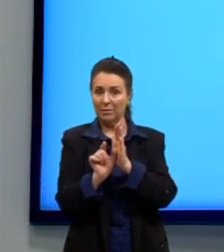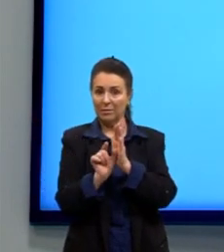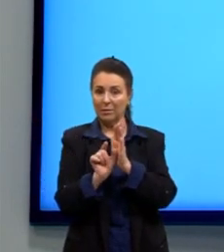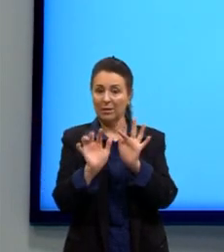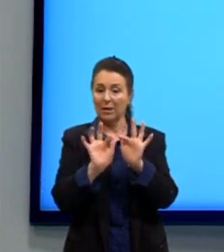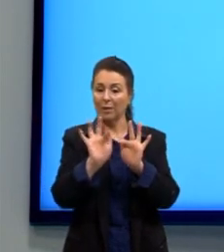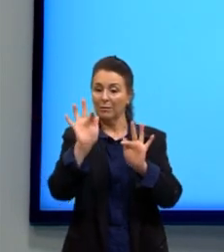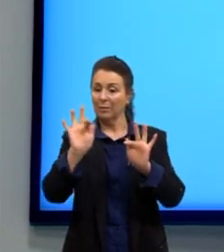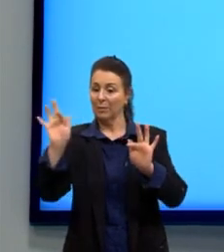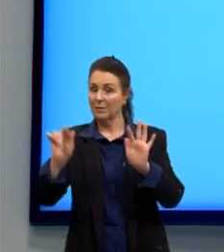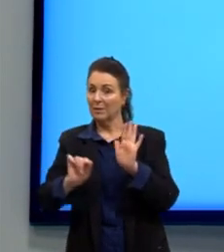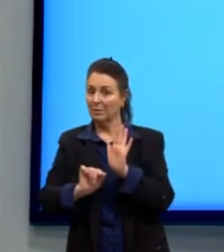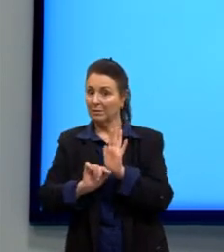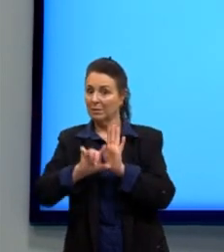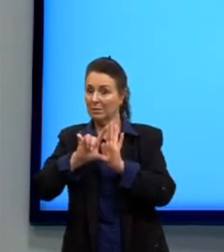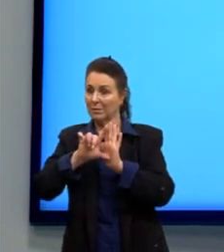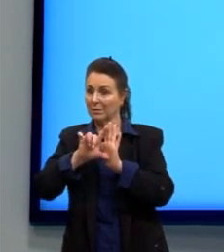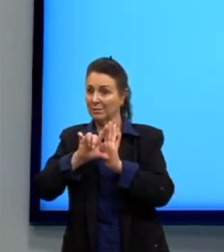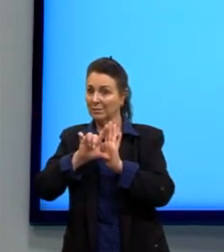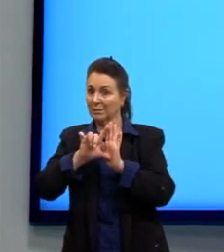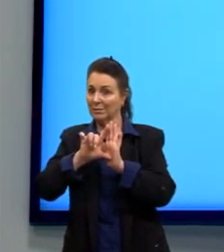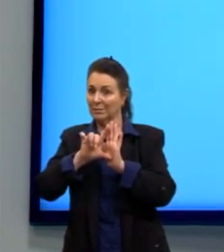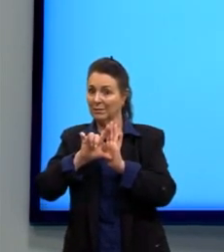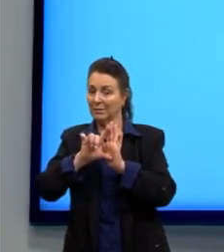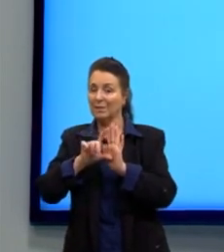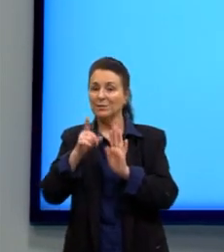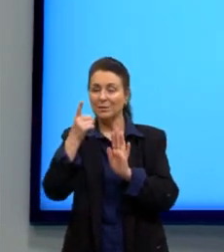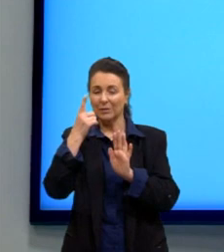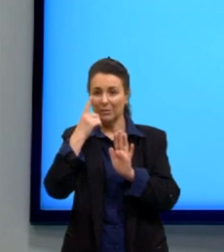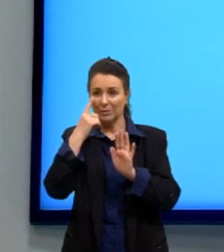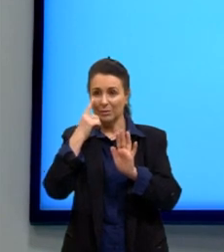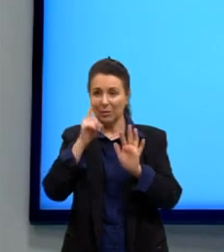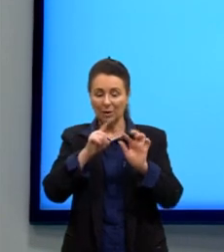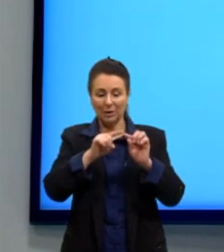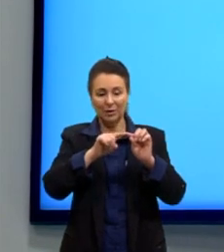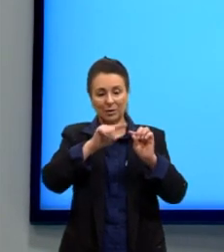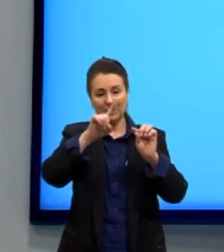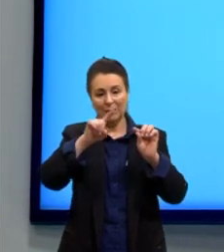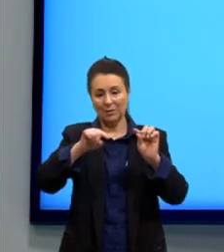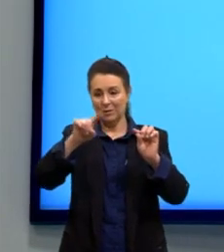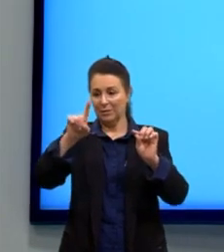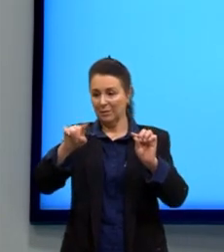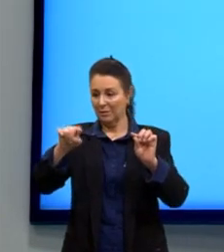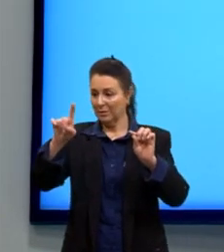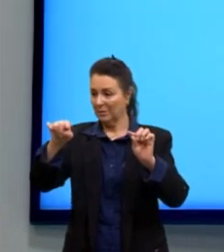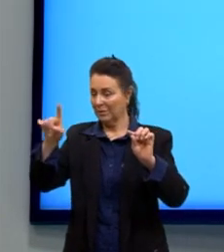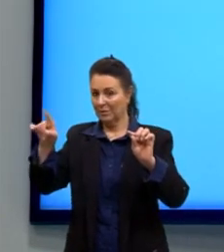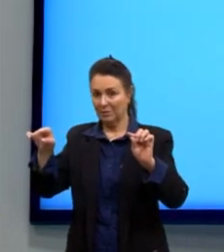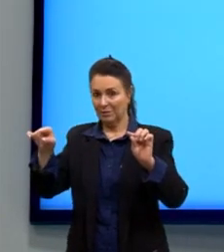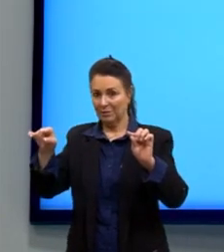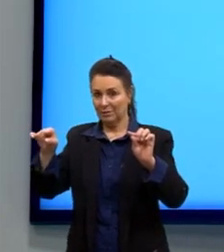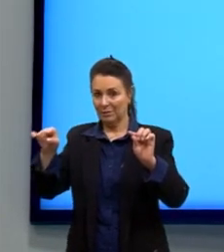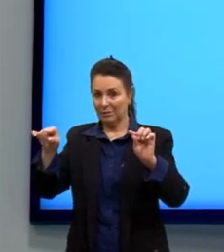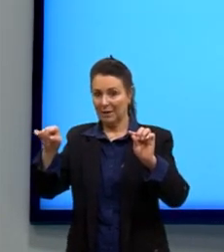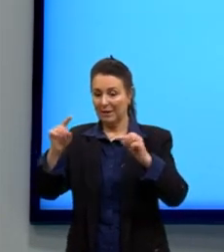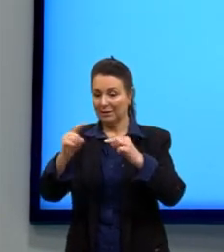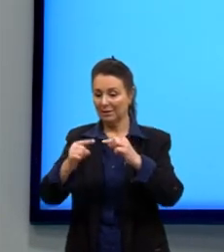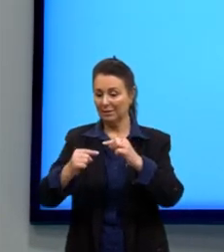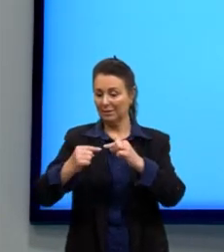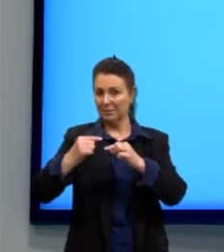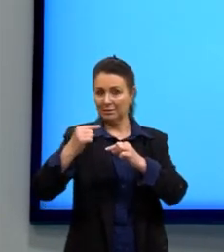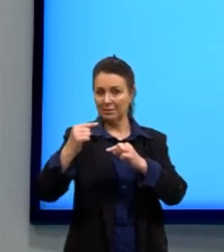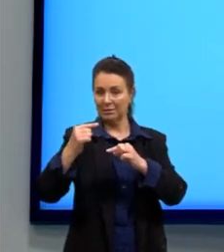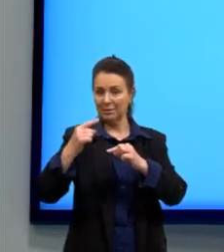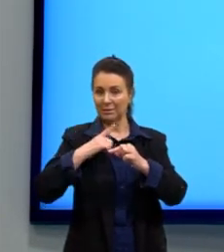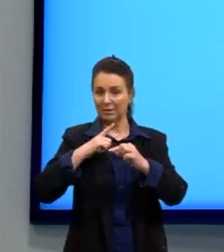maior, certo? A frequência a gente acaba vendo, né, por quantas ondinhas a gente tem. Então, essa daqui de cima, a gente vai